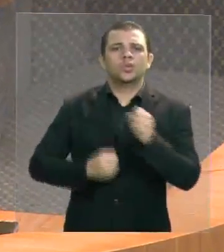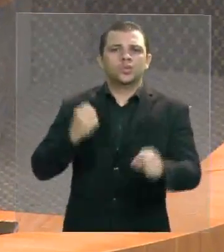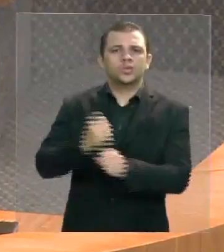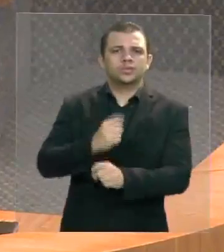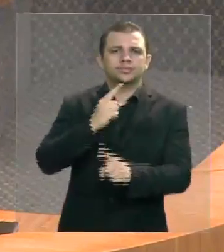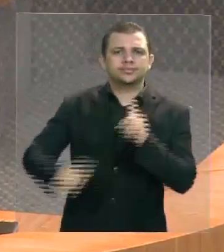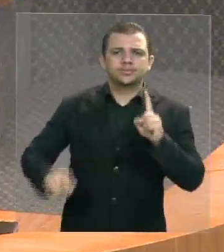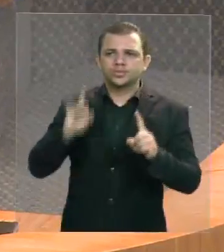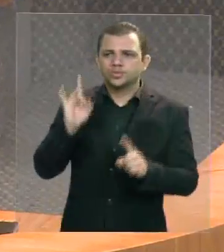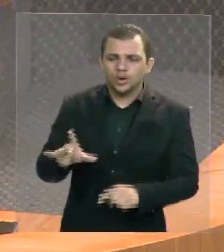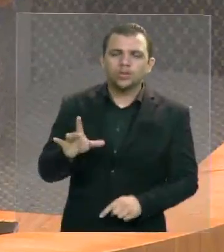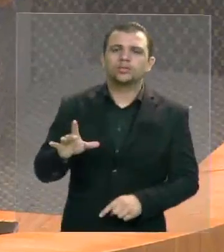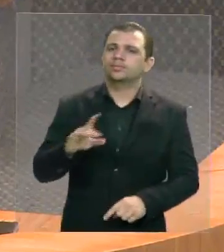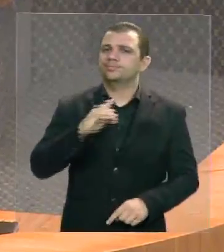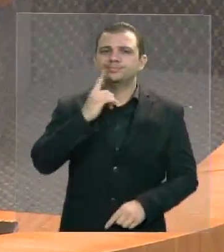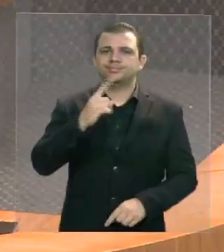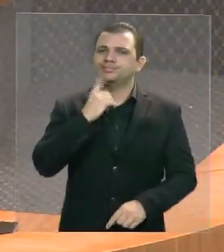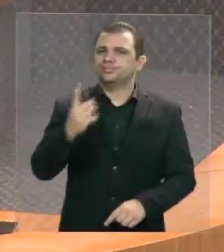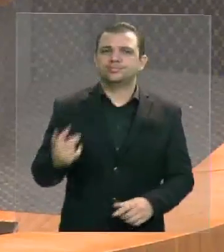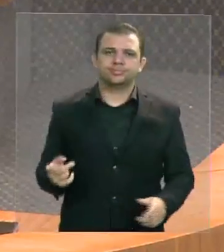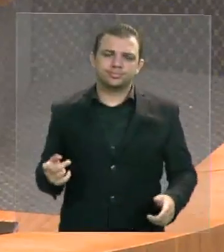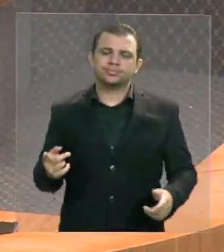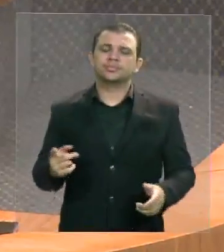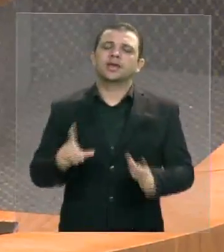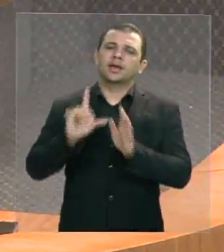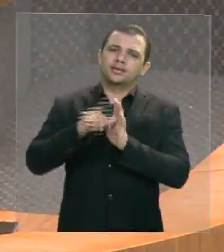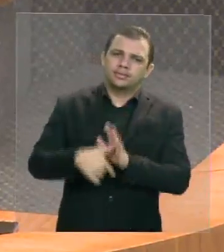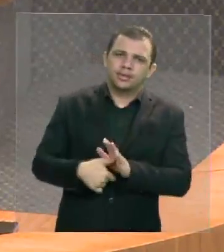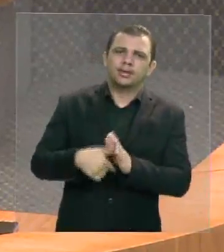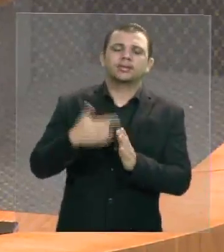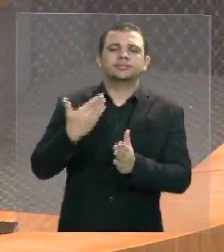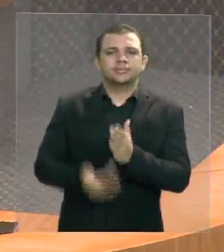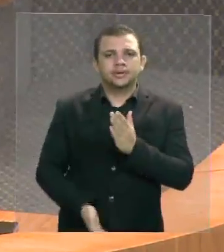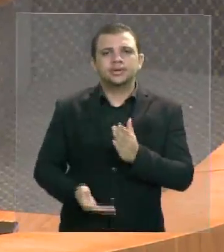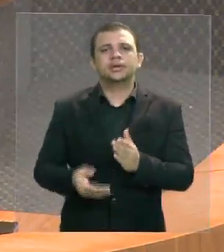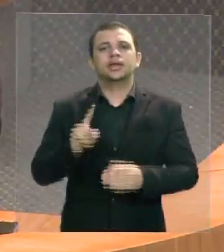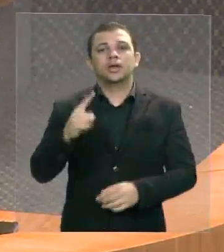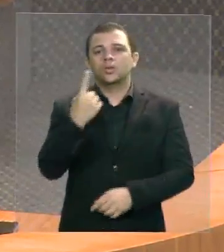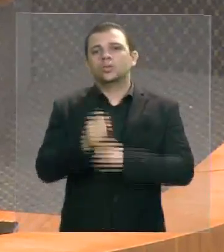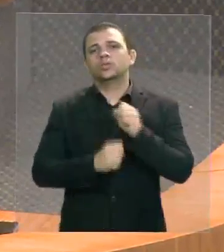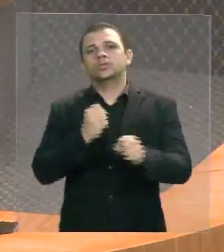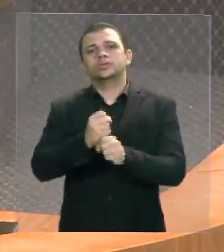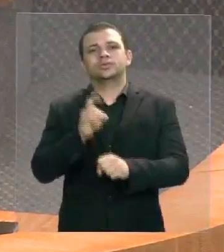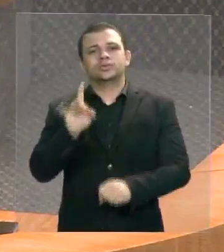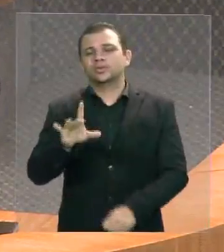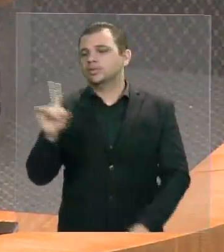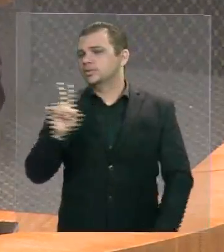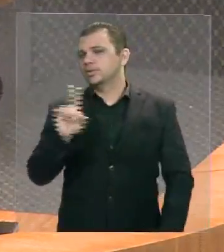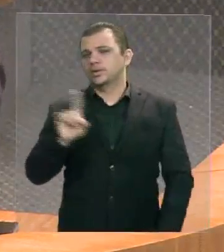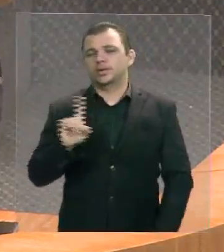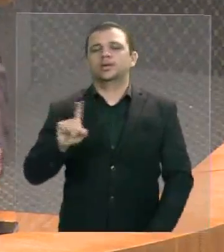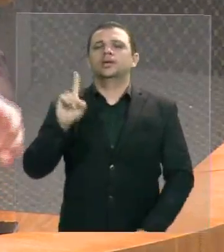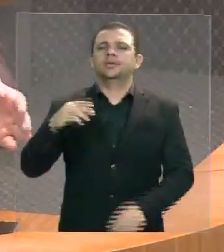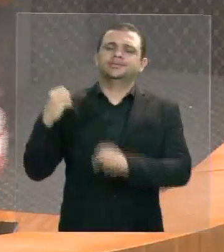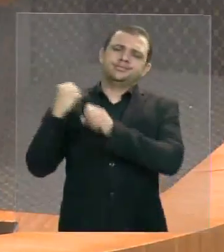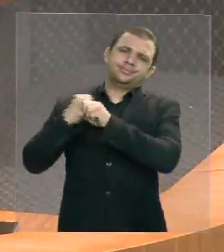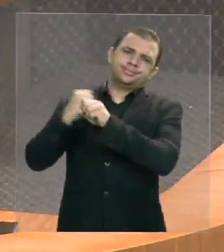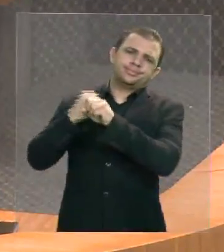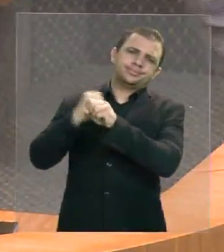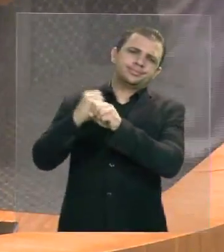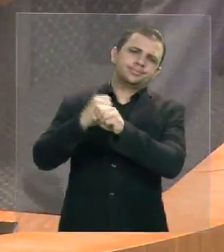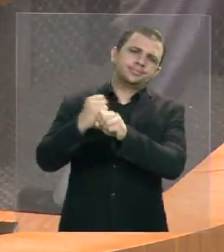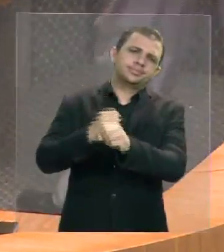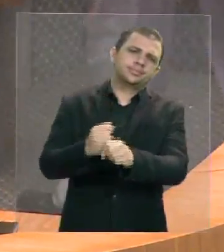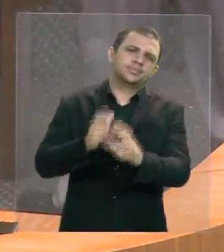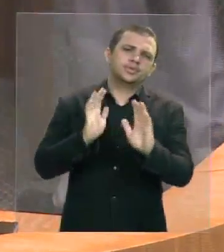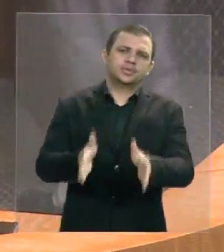mandato essa desfasagem, essa desatualização não se construiu em um ano isso vem ao longo de vários e vários anos e